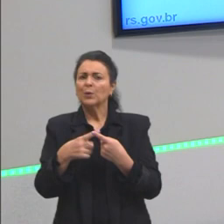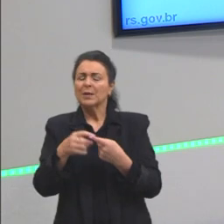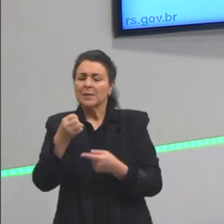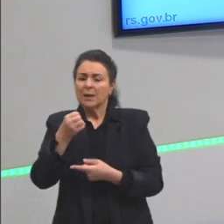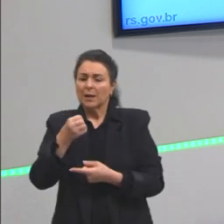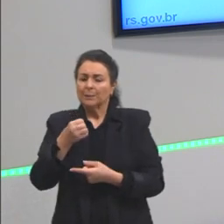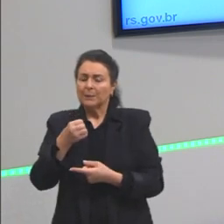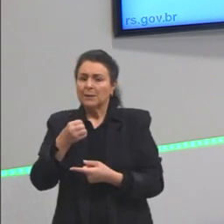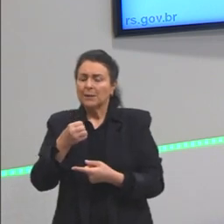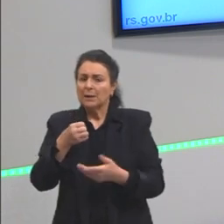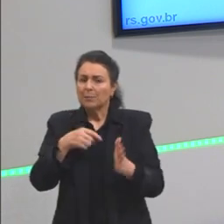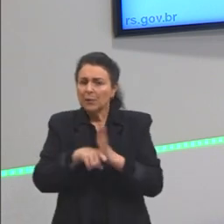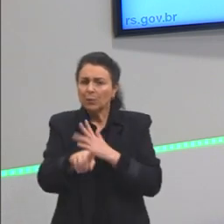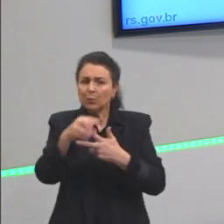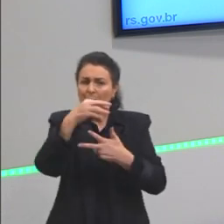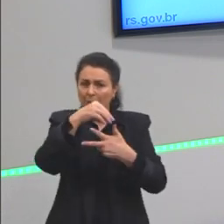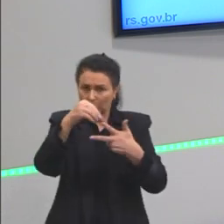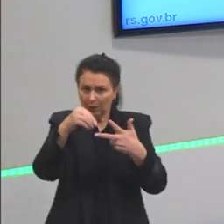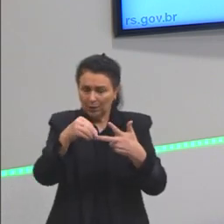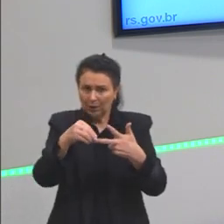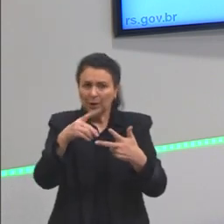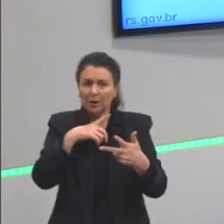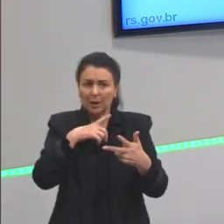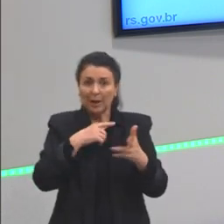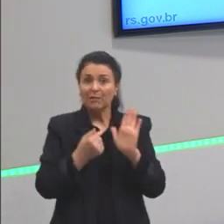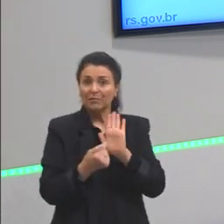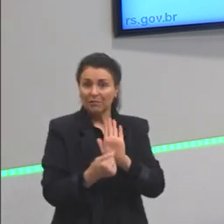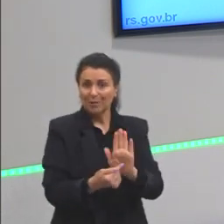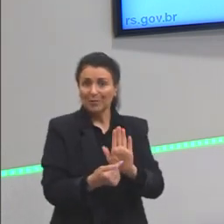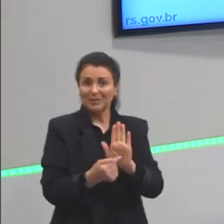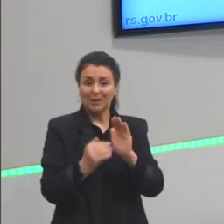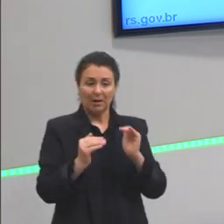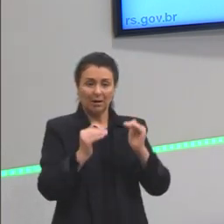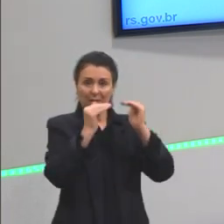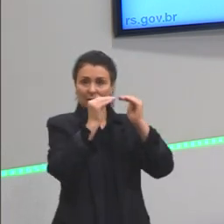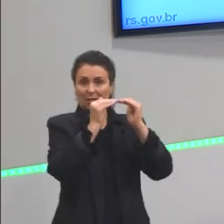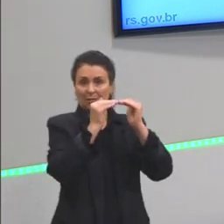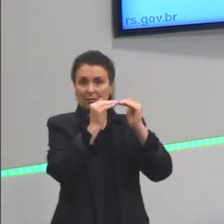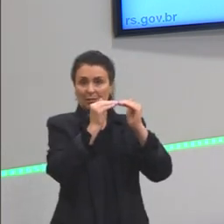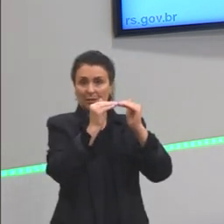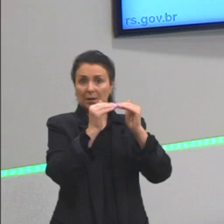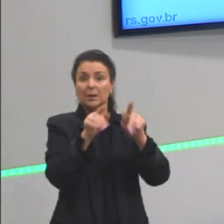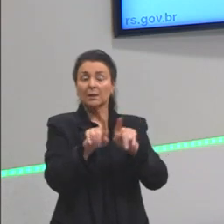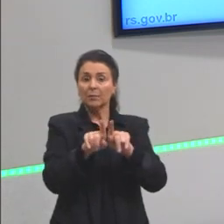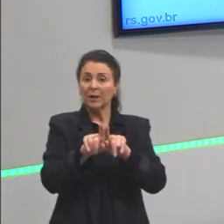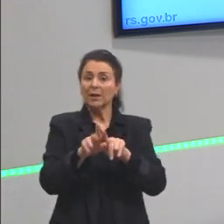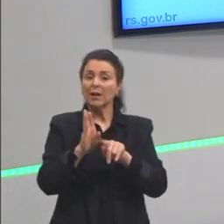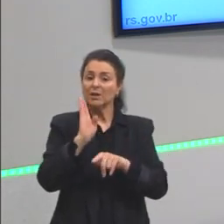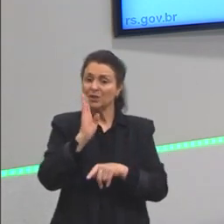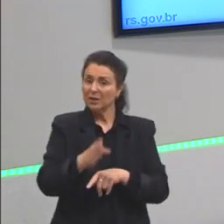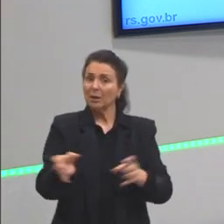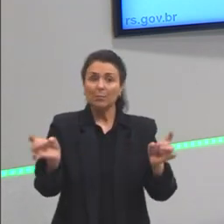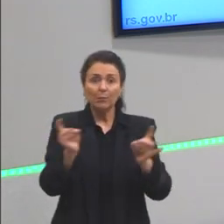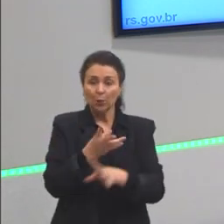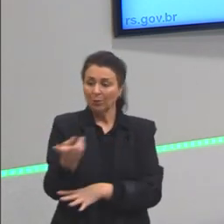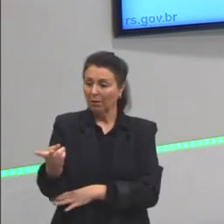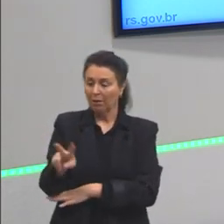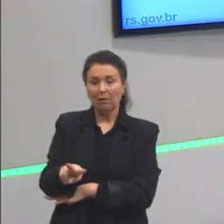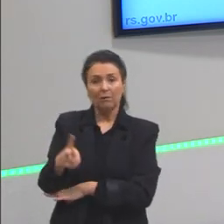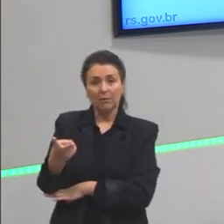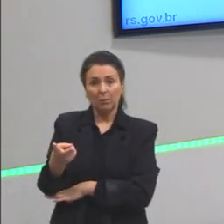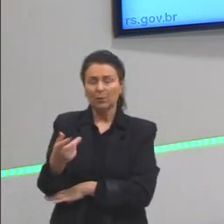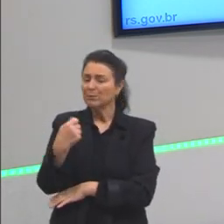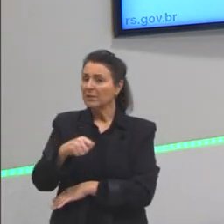uma questão do Enem apresentar essas escalas, provavelmente ela já vai apresentar uma conversão para vocês utilizarem. Então, não se